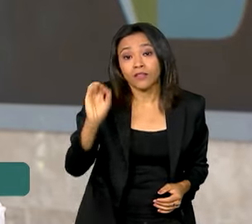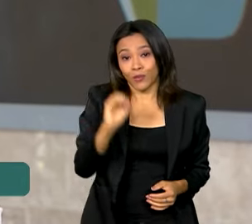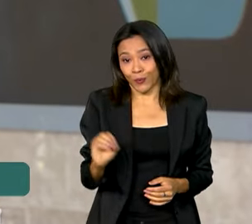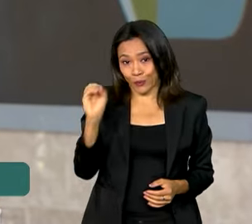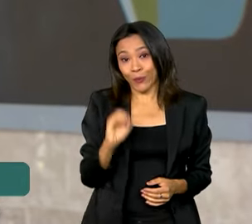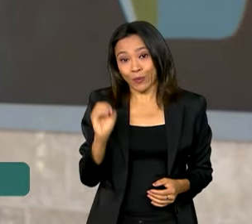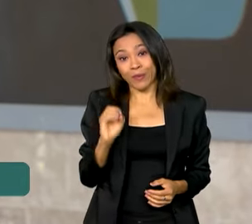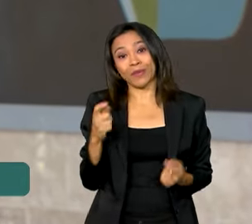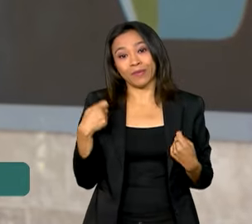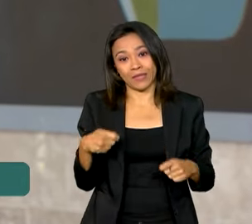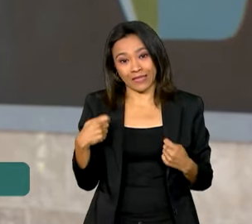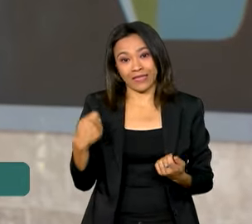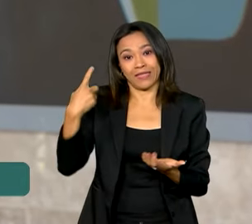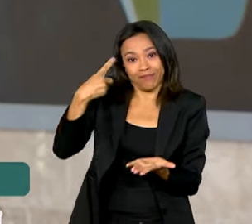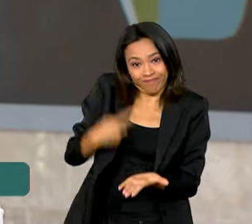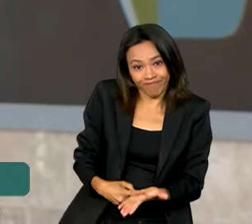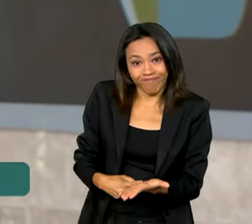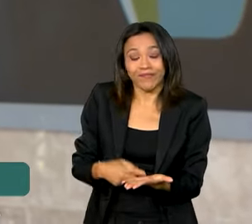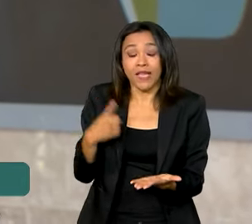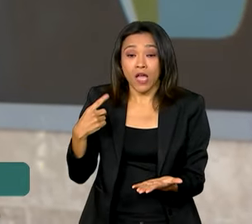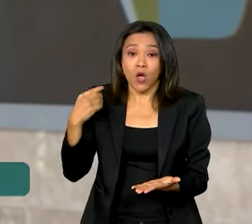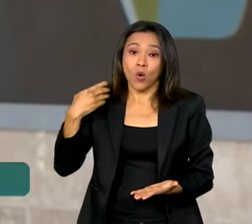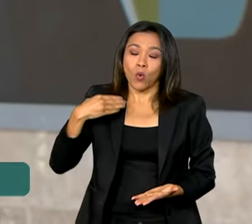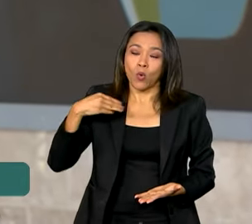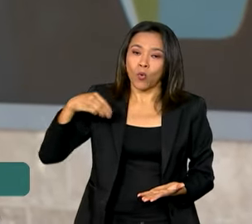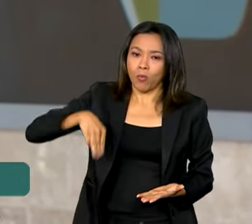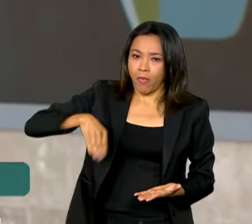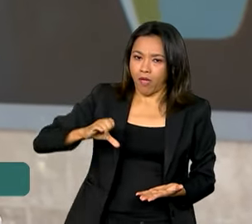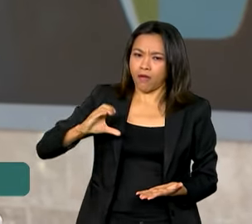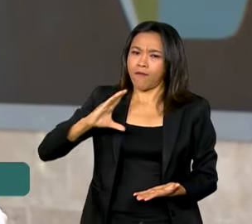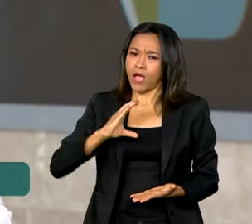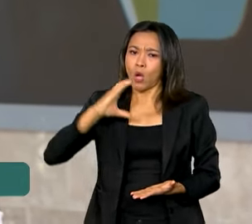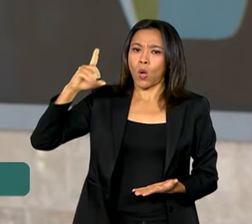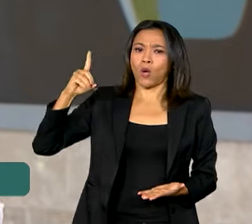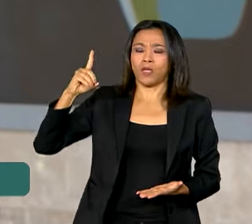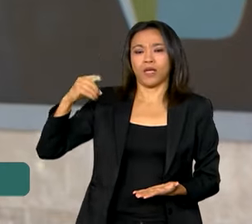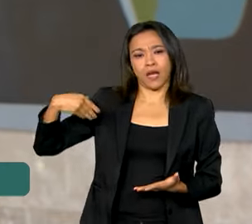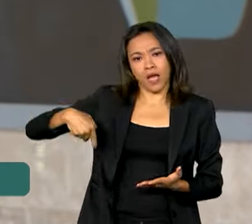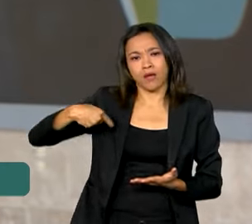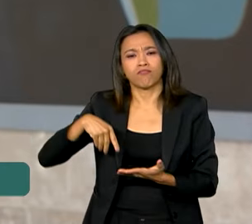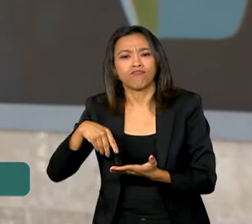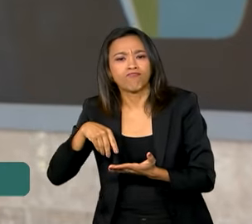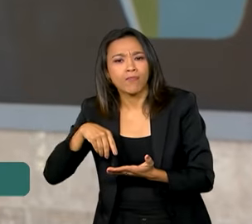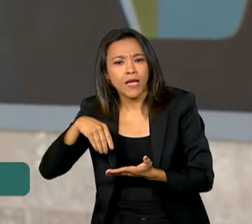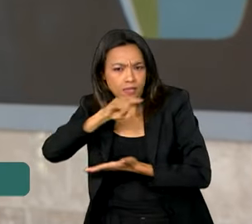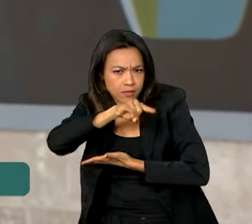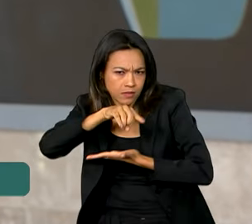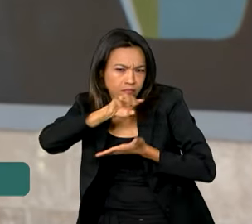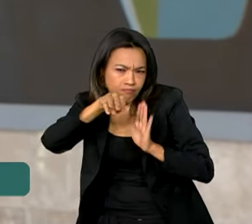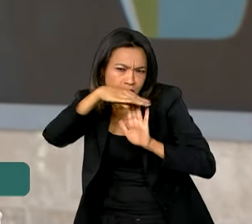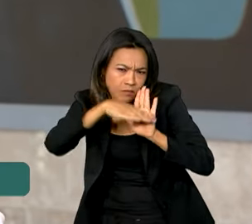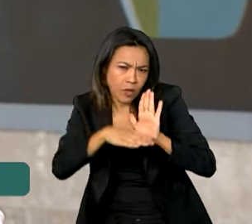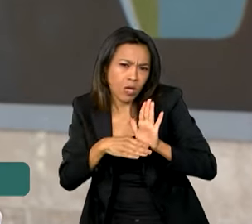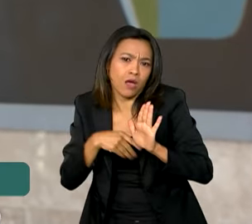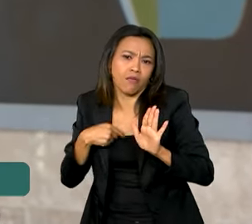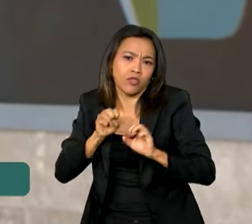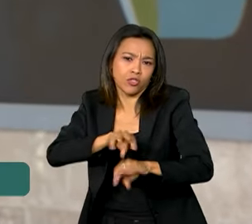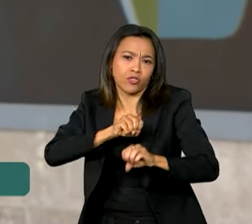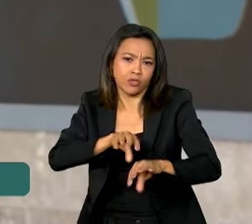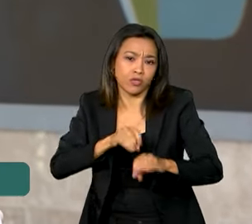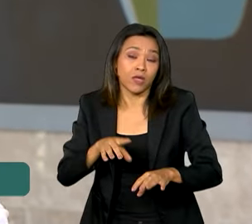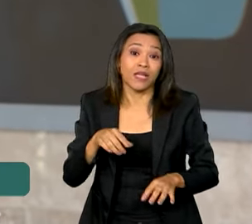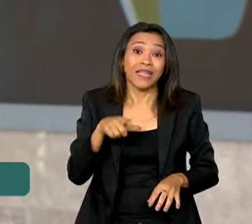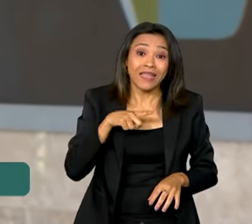Ministério da Educação vai coordenar e supervisionar as ações do programa. O Pacto EJA prevê a criação de mais de 3